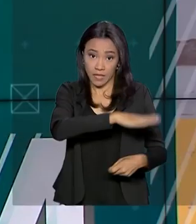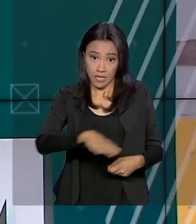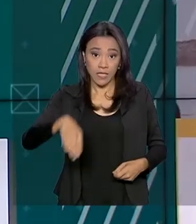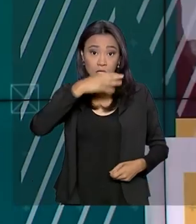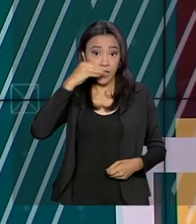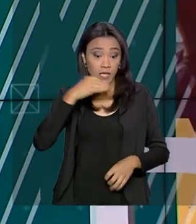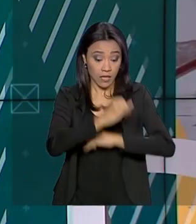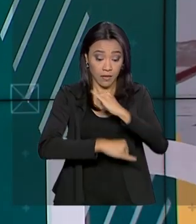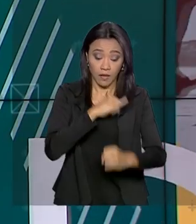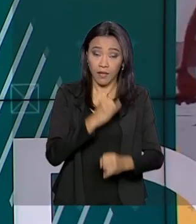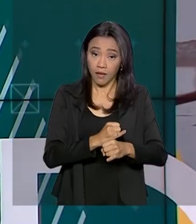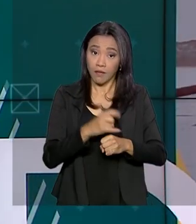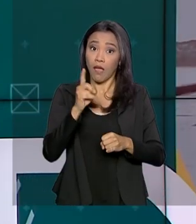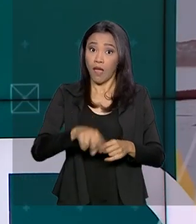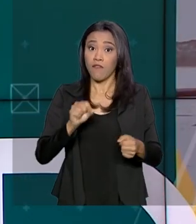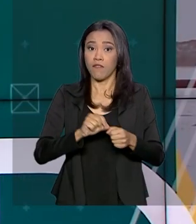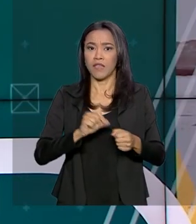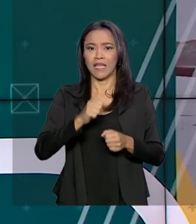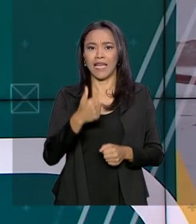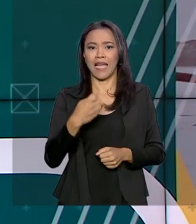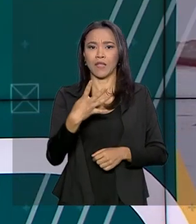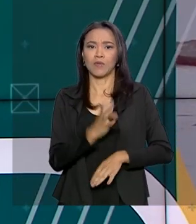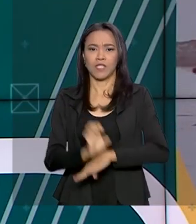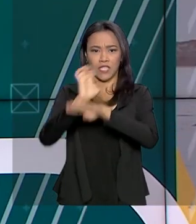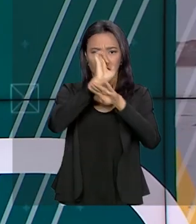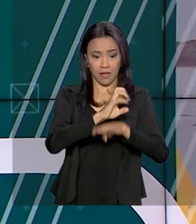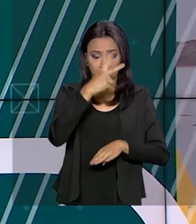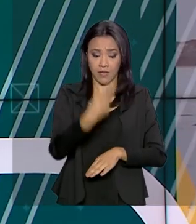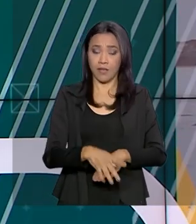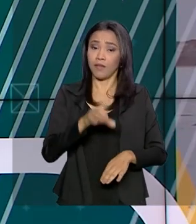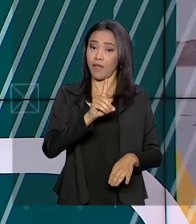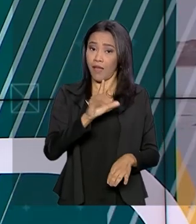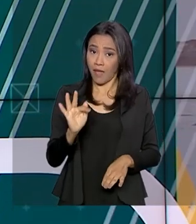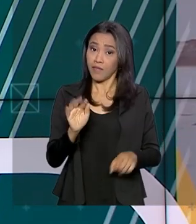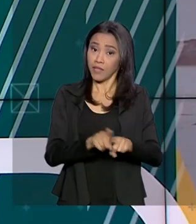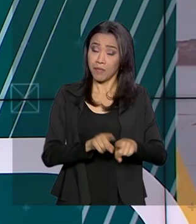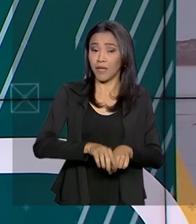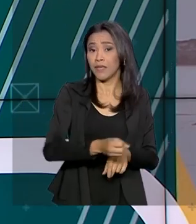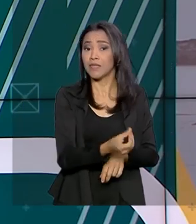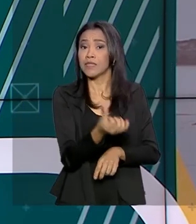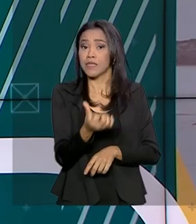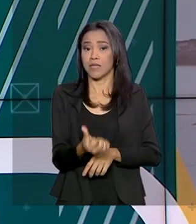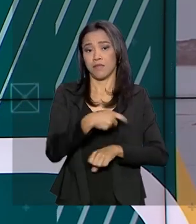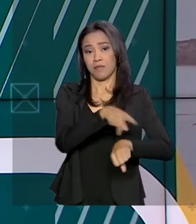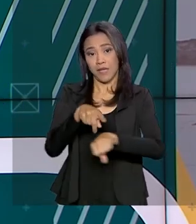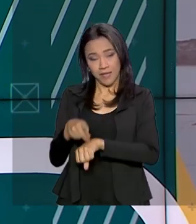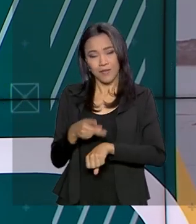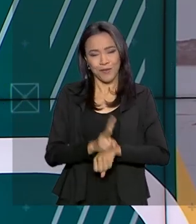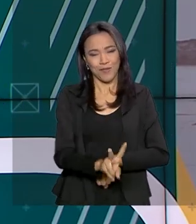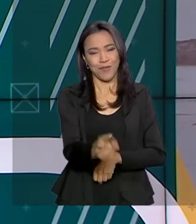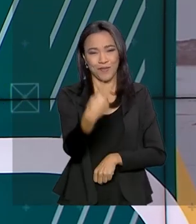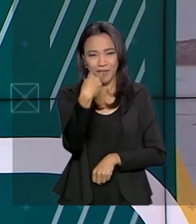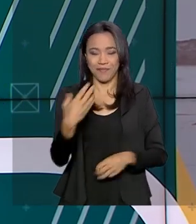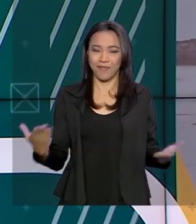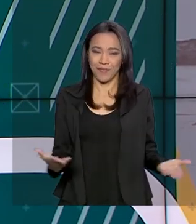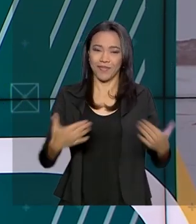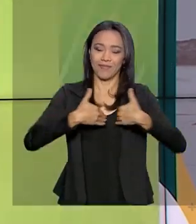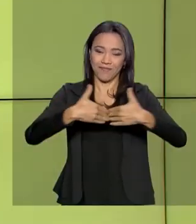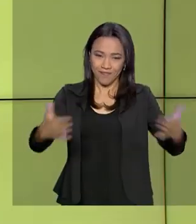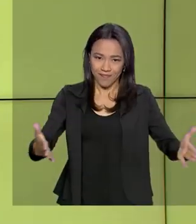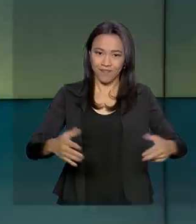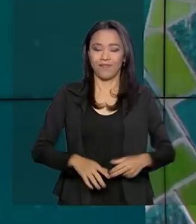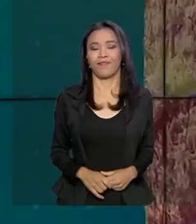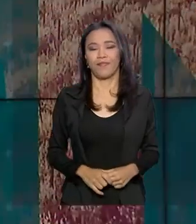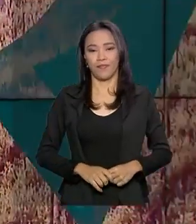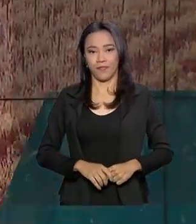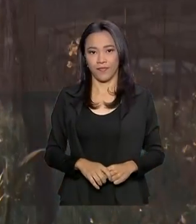internet. É realizada em 14 estados e no Distrito Federal, além de outros 6 países. Fique com a gente, o Brasil em dia já